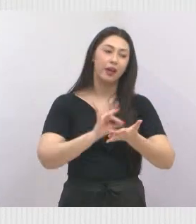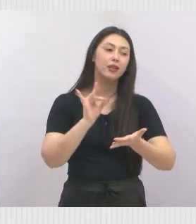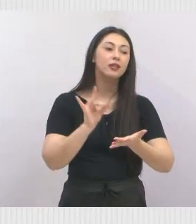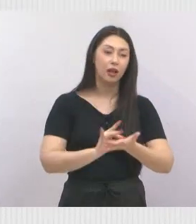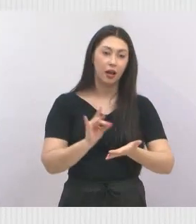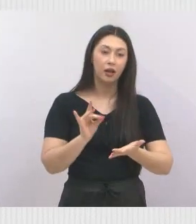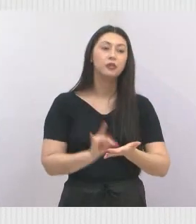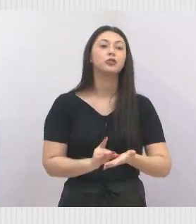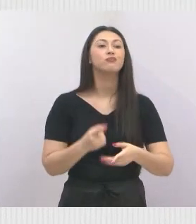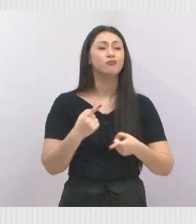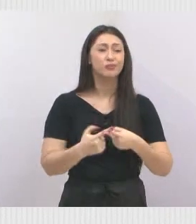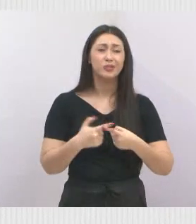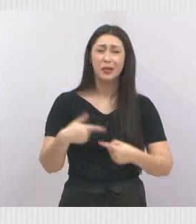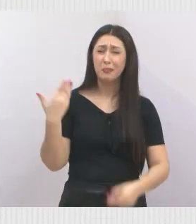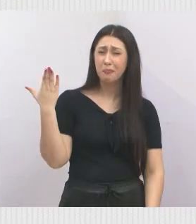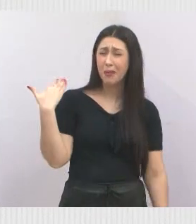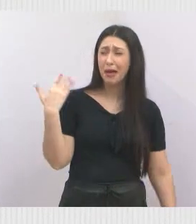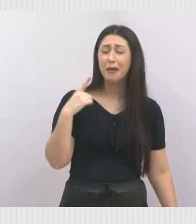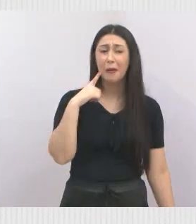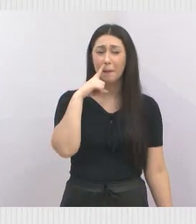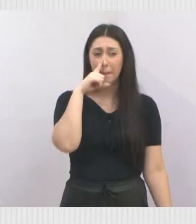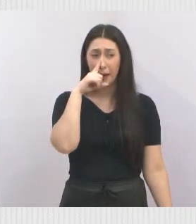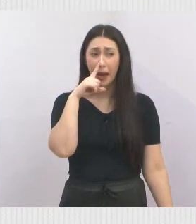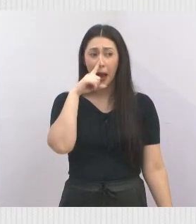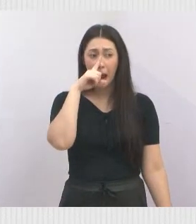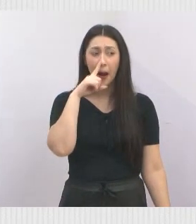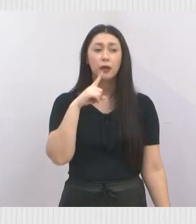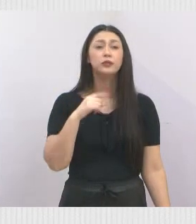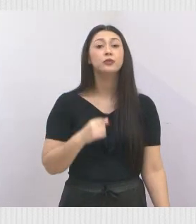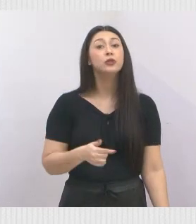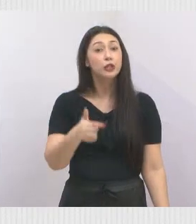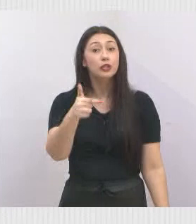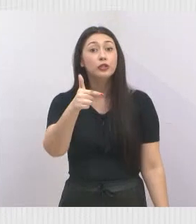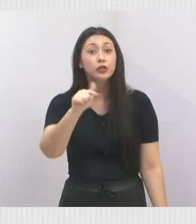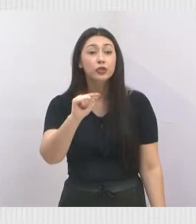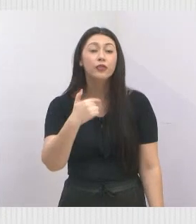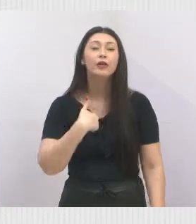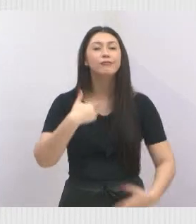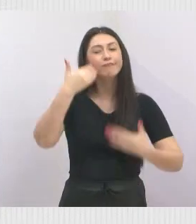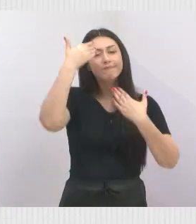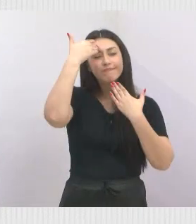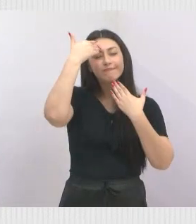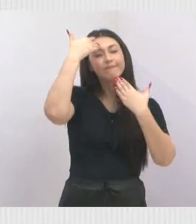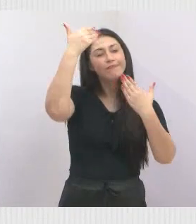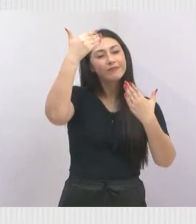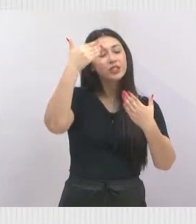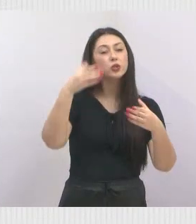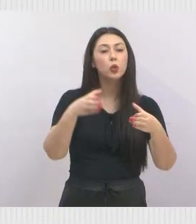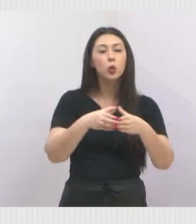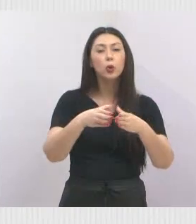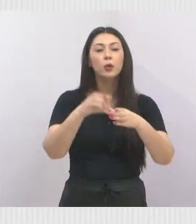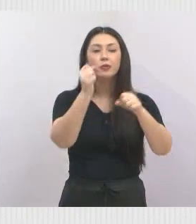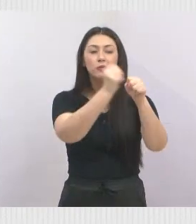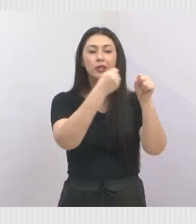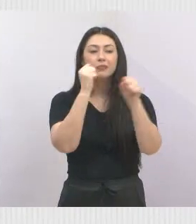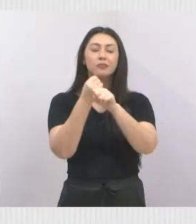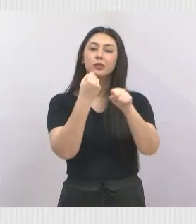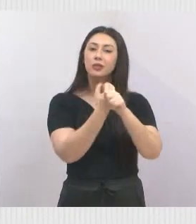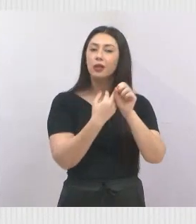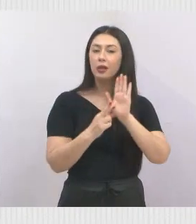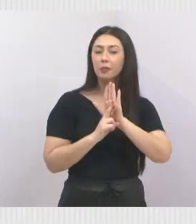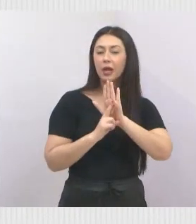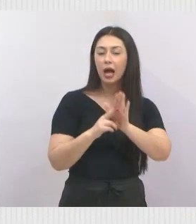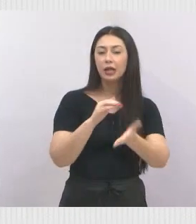porque estava muito perigoso. Então, mais uma vez, fica no nosso agradecimento aqui ao pessoal da infra, em nome do seu